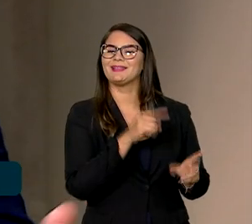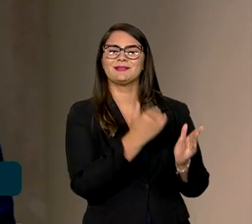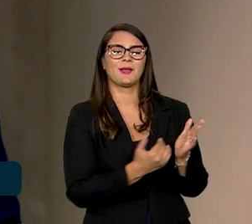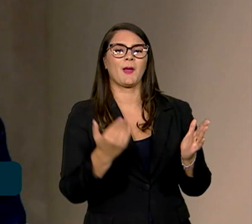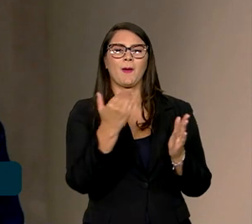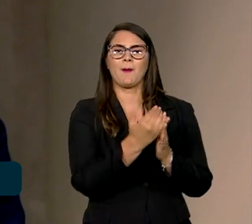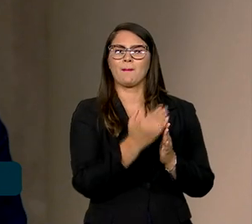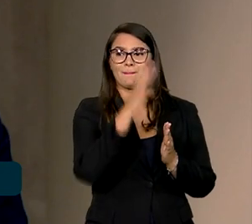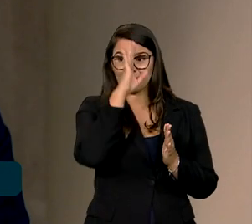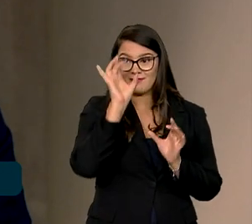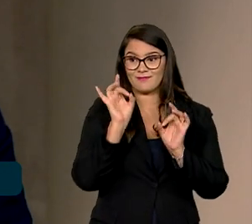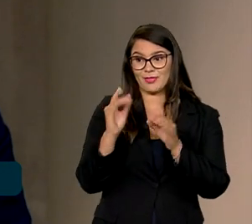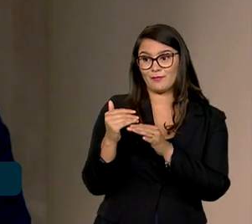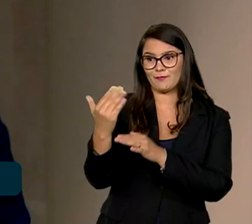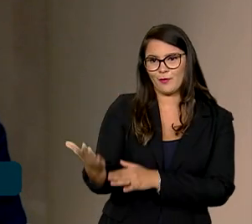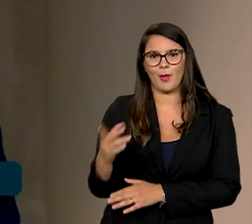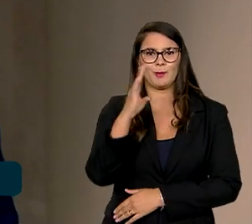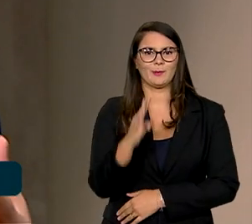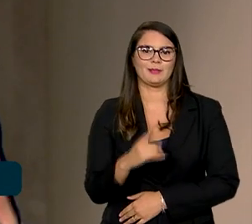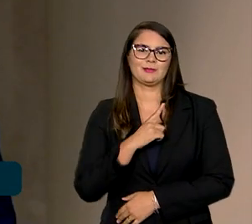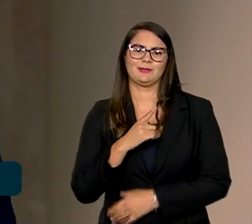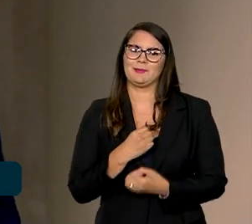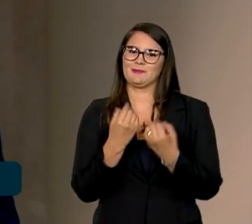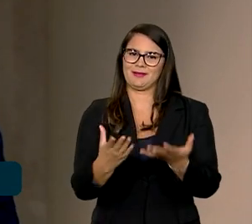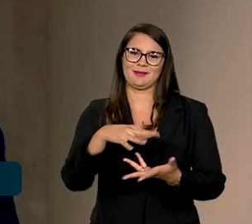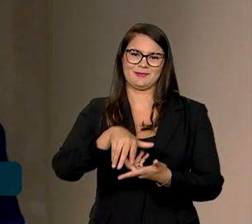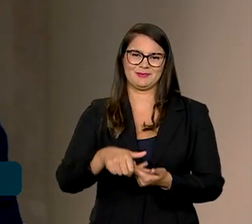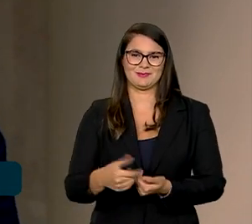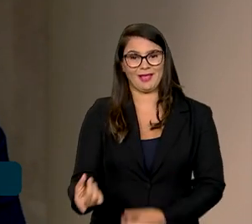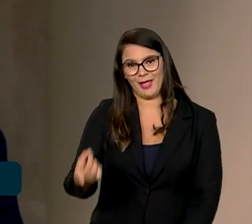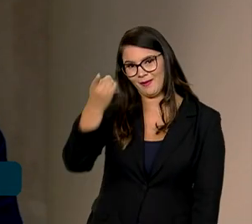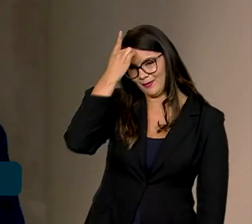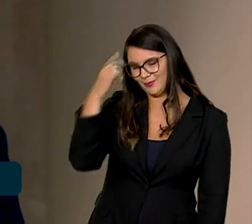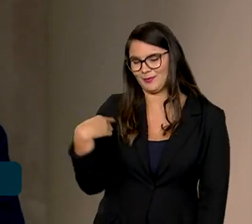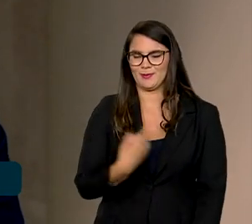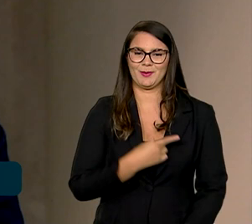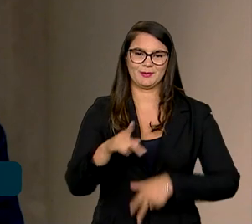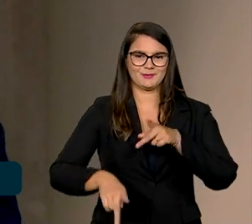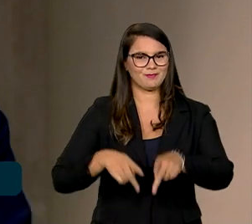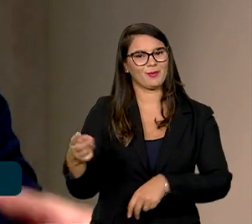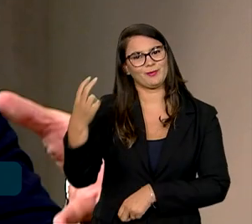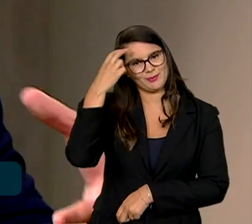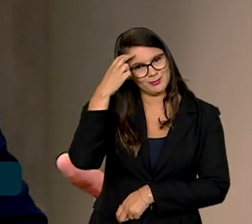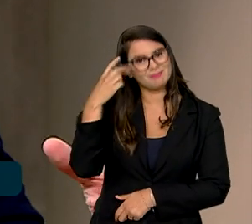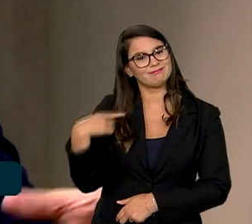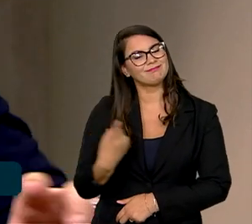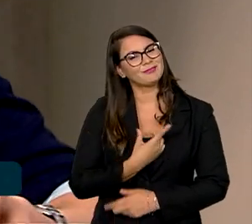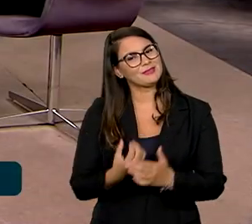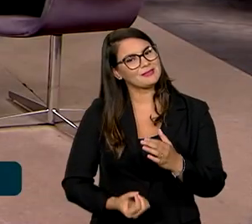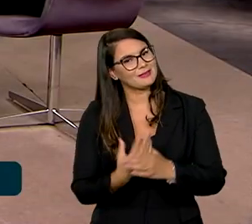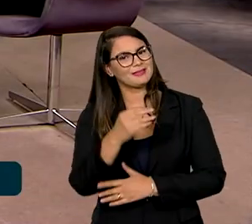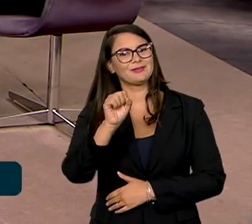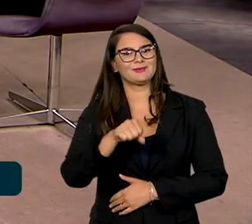produto de exportação que o Brasil tem para oferecer para o mundo, que é o talento da nossa gente e a nossa cultura. Então, eu acho que a gente está construindo